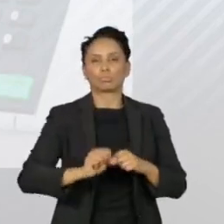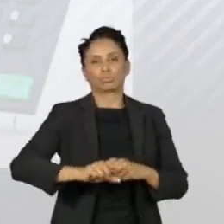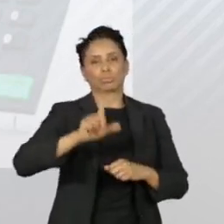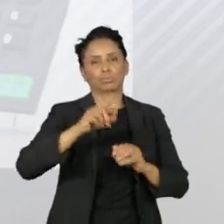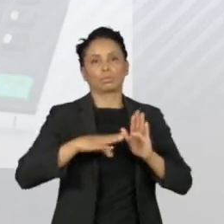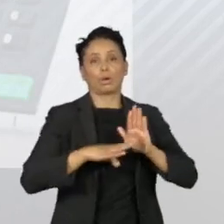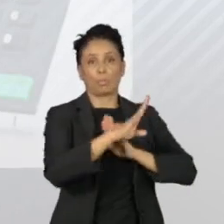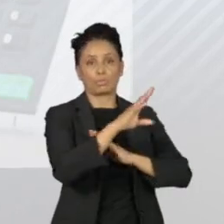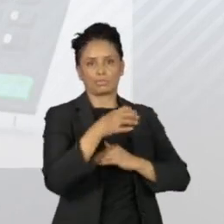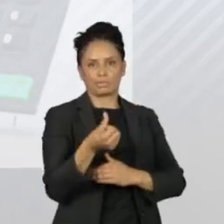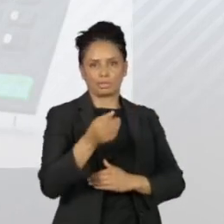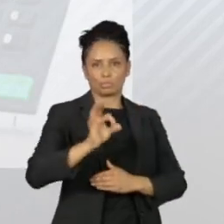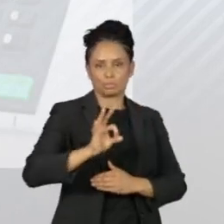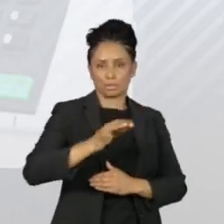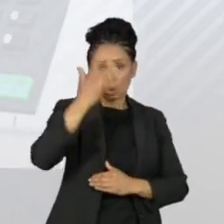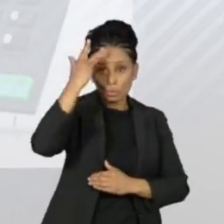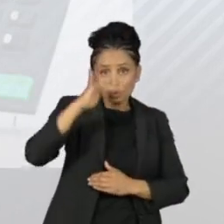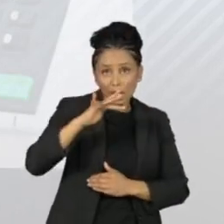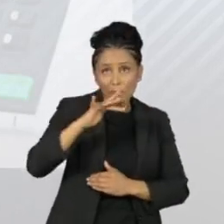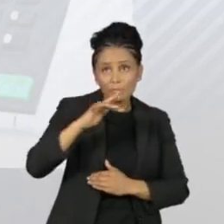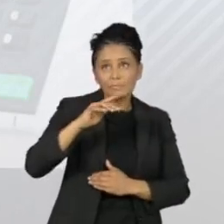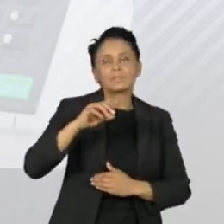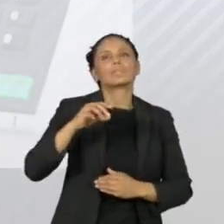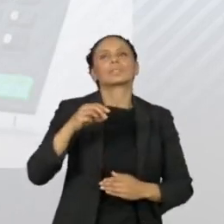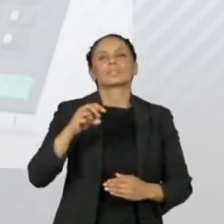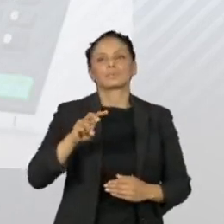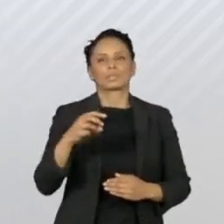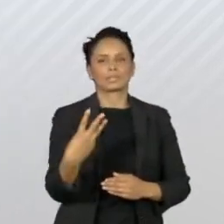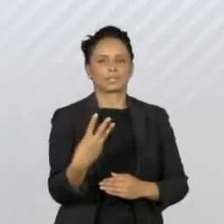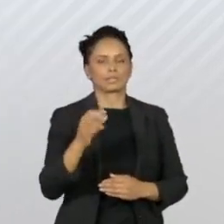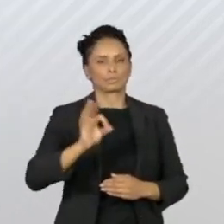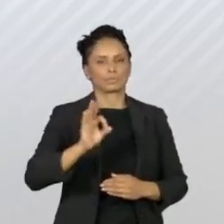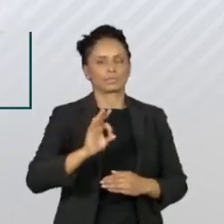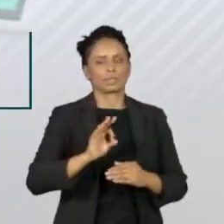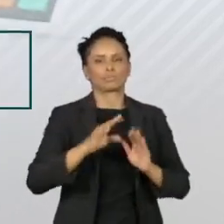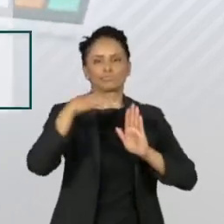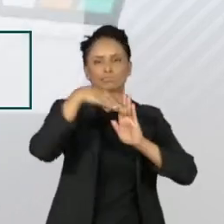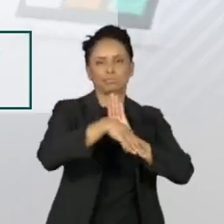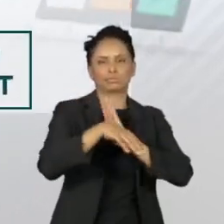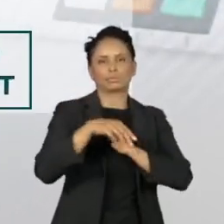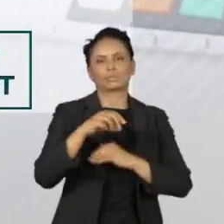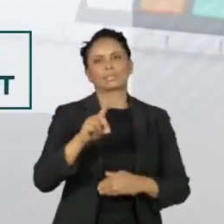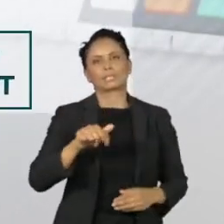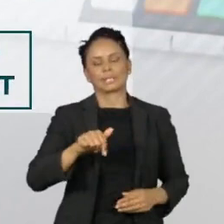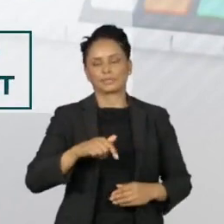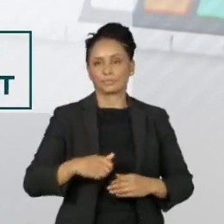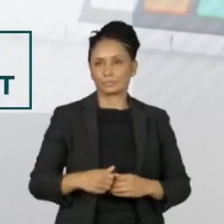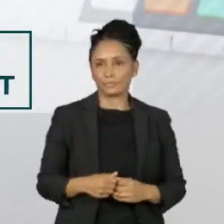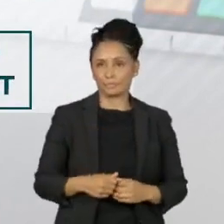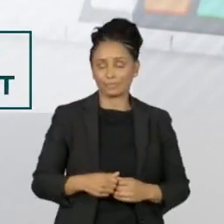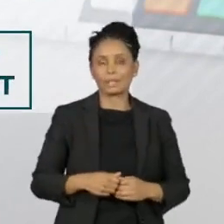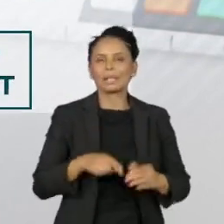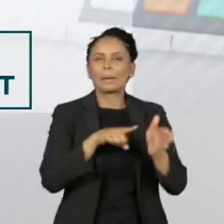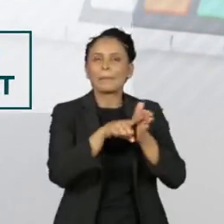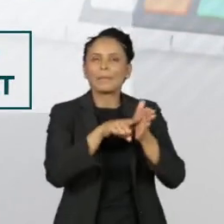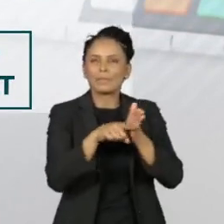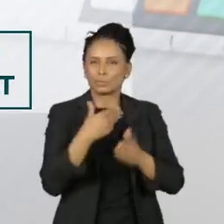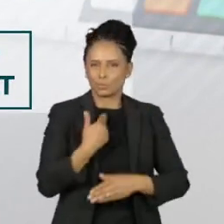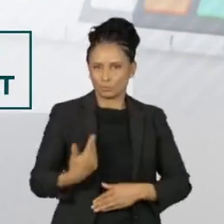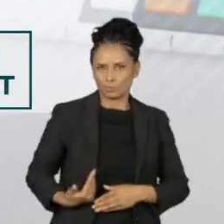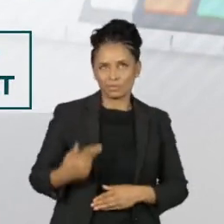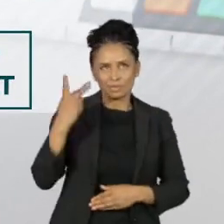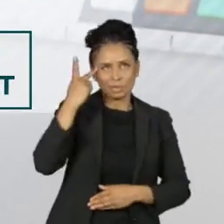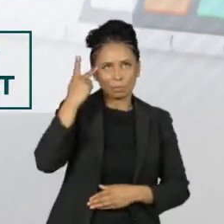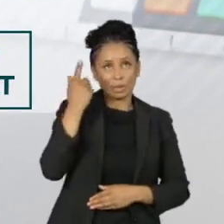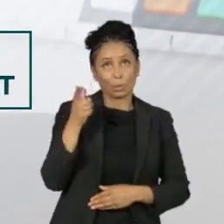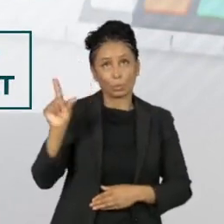sabiam 53% e caiu para 37. Na pesquisa estimulada para governador de São Paulo, do IPESP e Cultura,